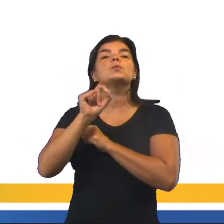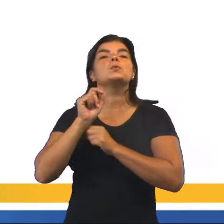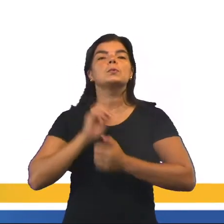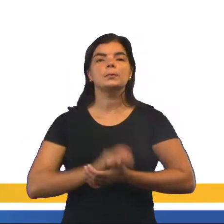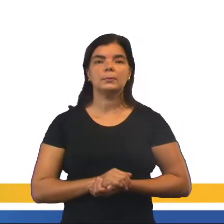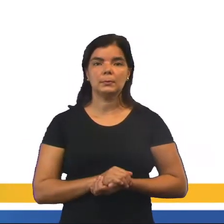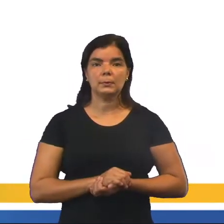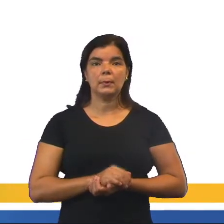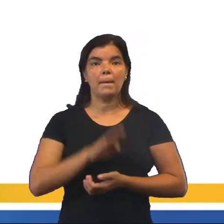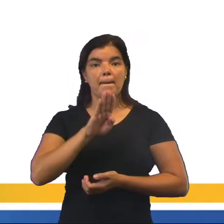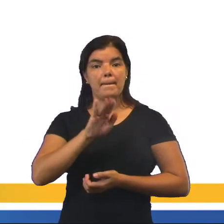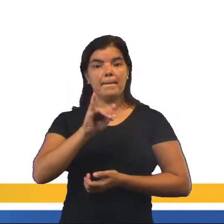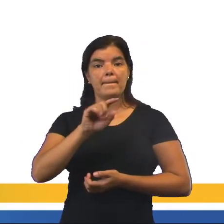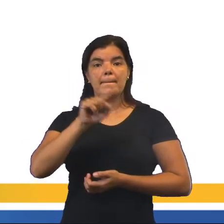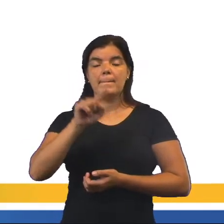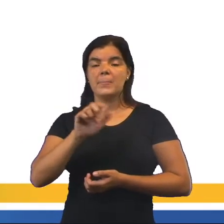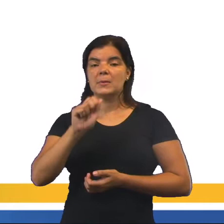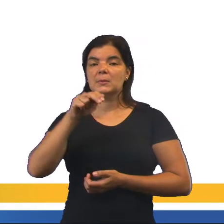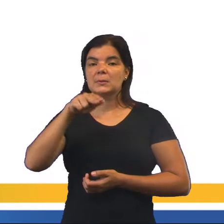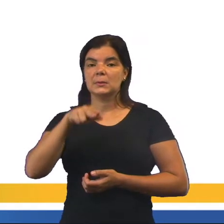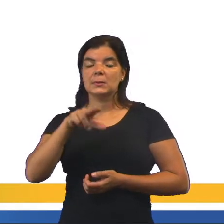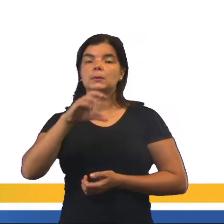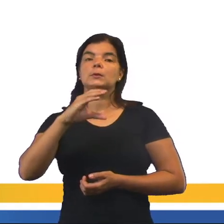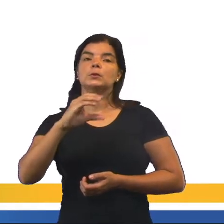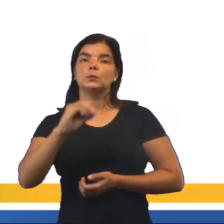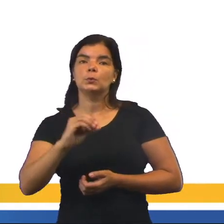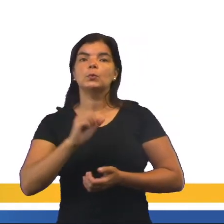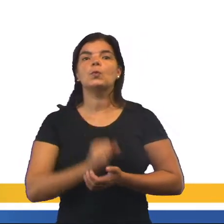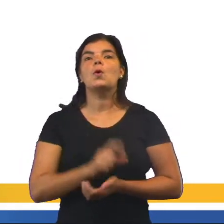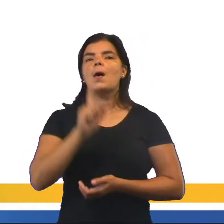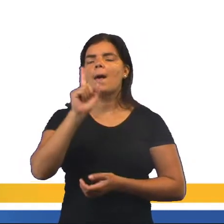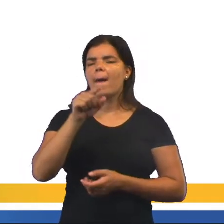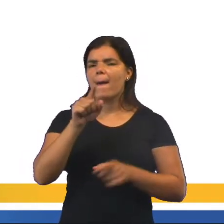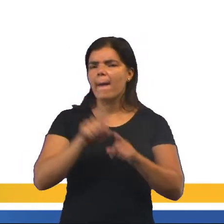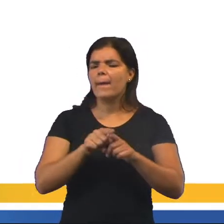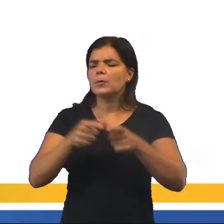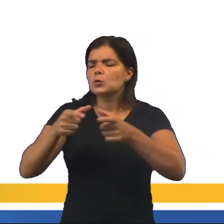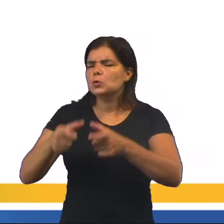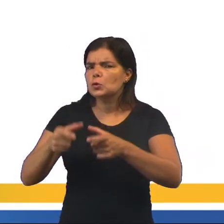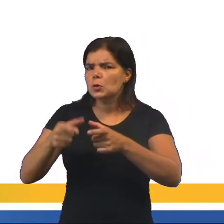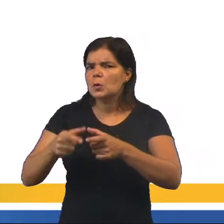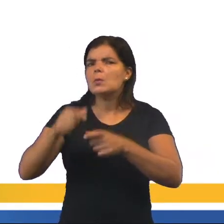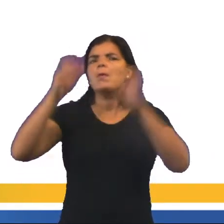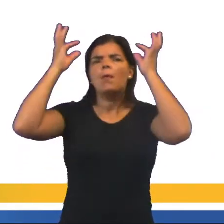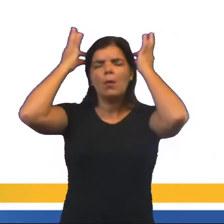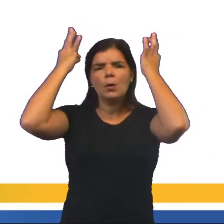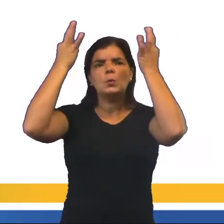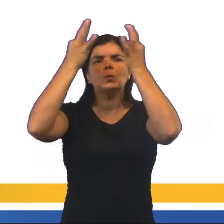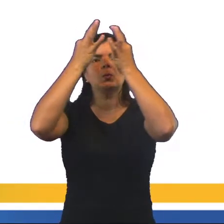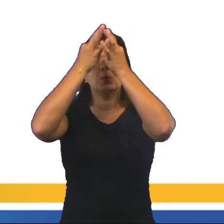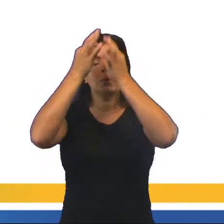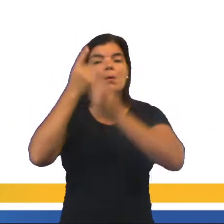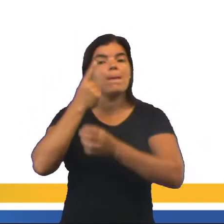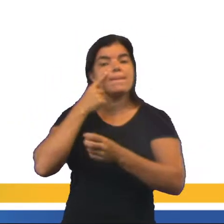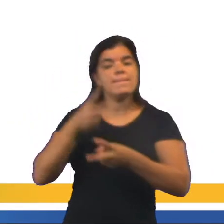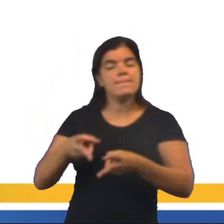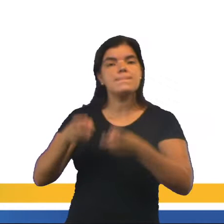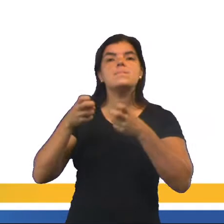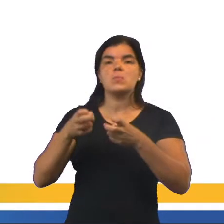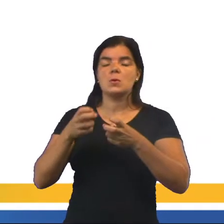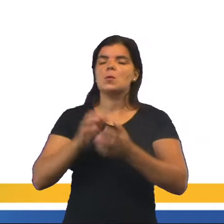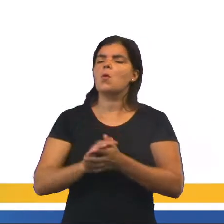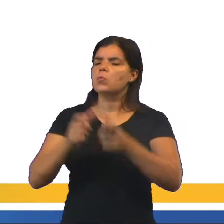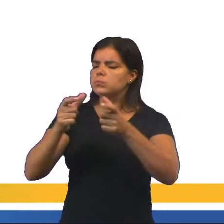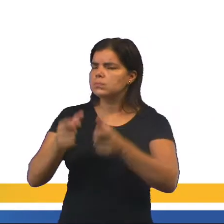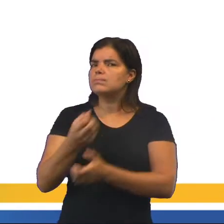o Bizâncio. O Bizâncio era uma antiga colônia grega, então com isso ele viu que era uma